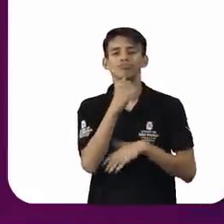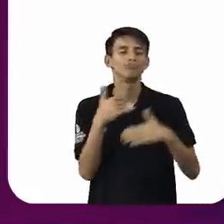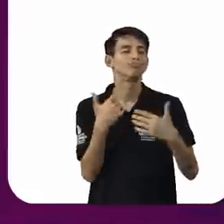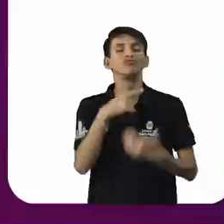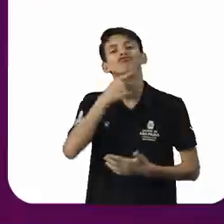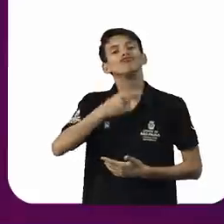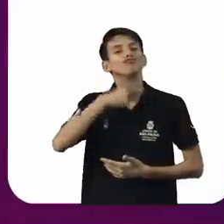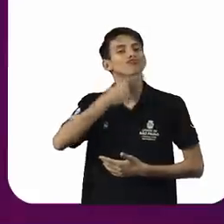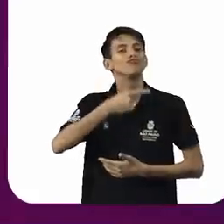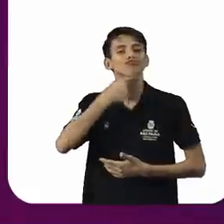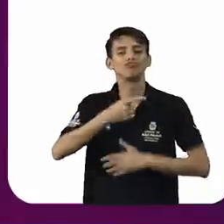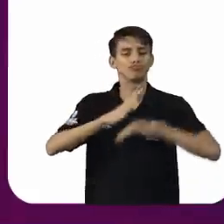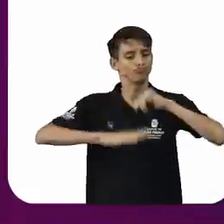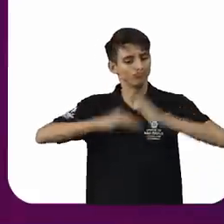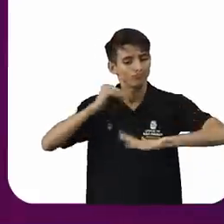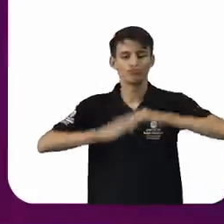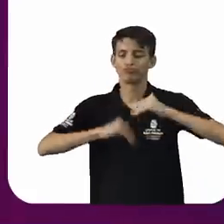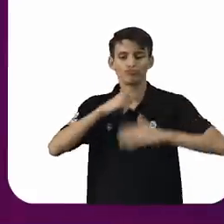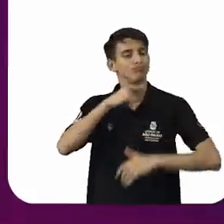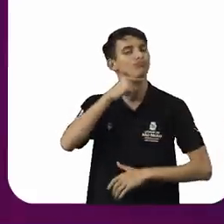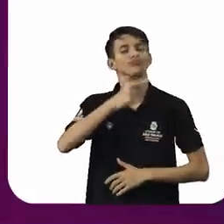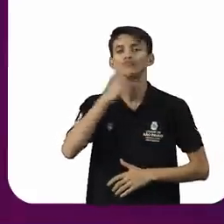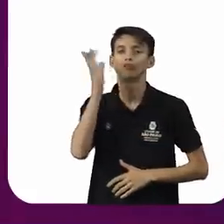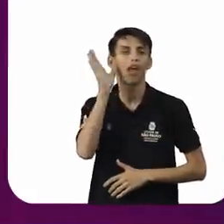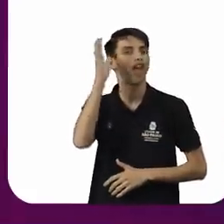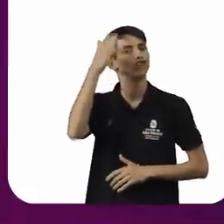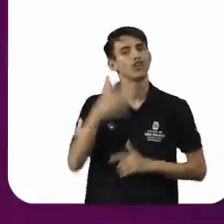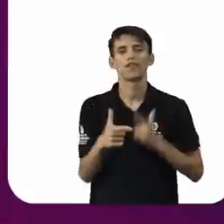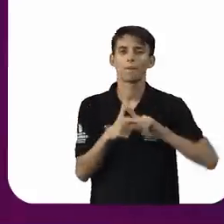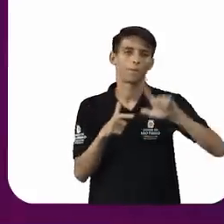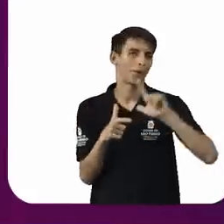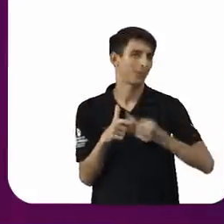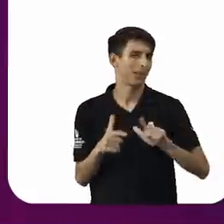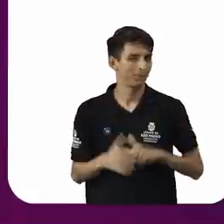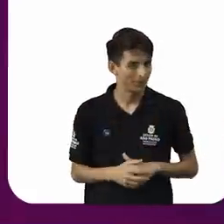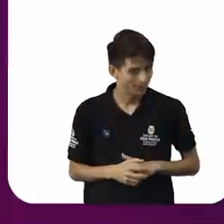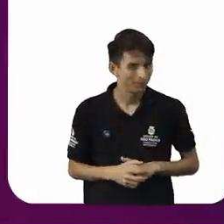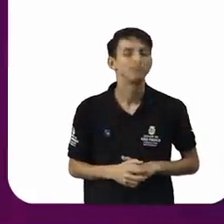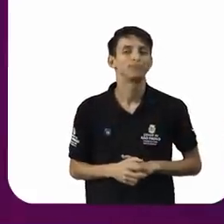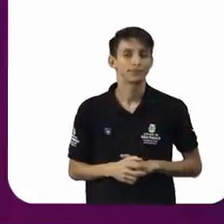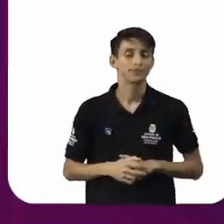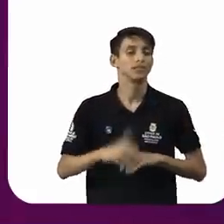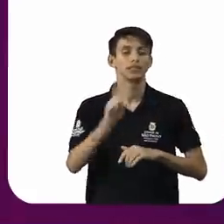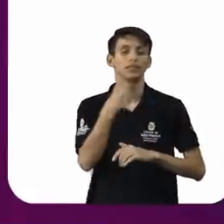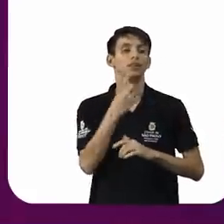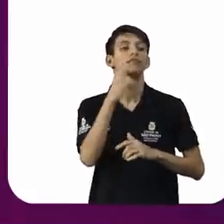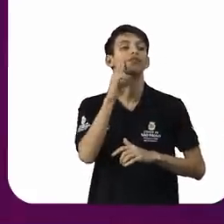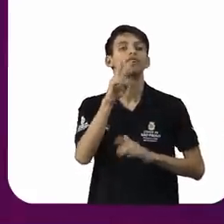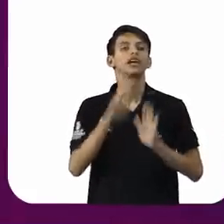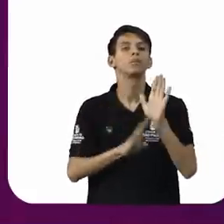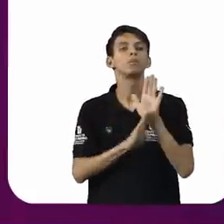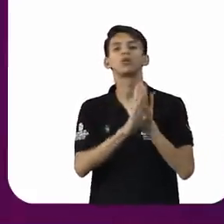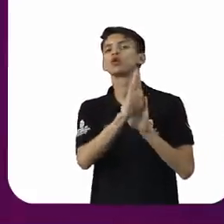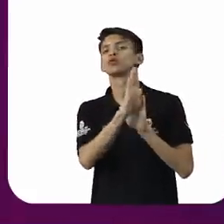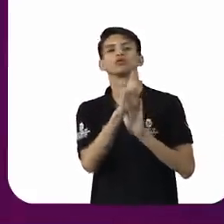o problema cada vez mais aumenta e a gente não vê progressos significativos em termos de mudança.